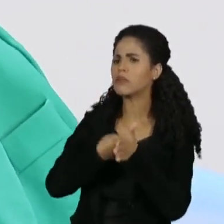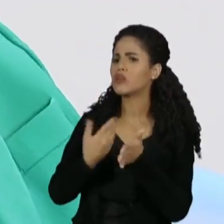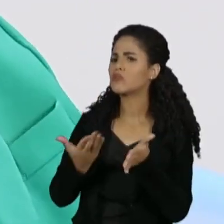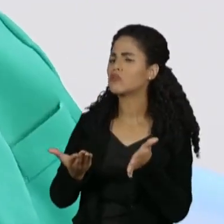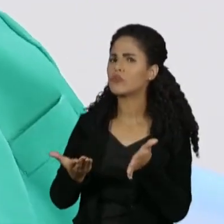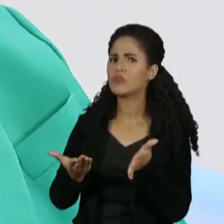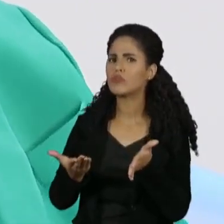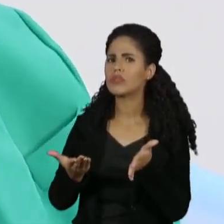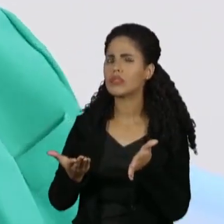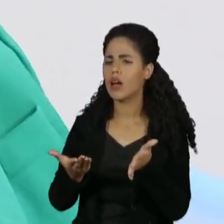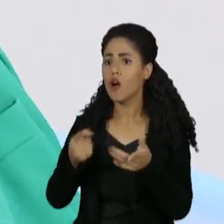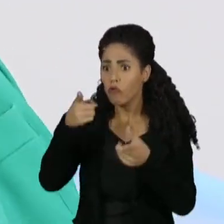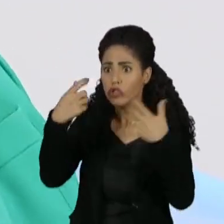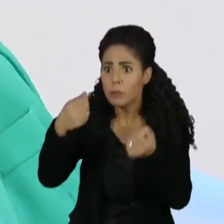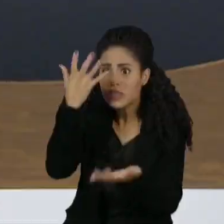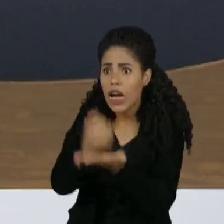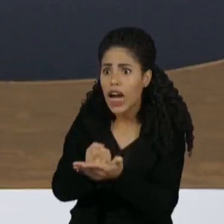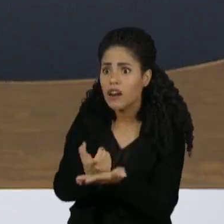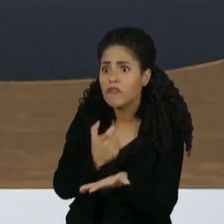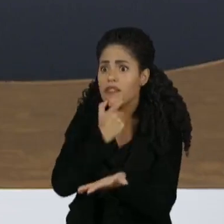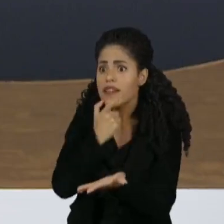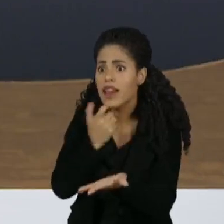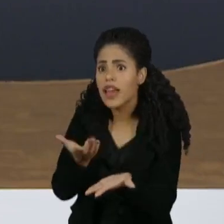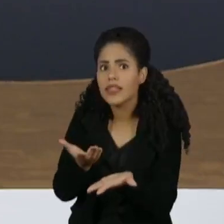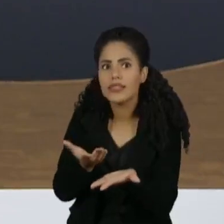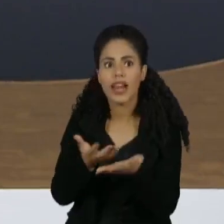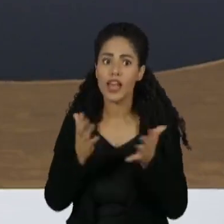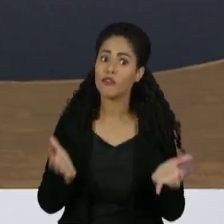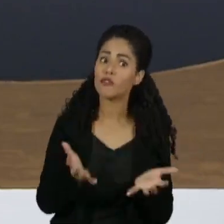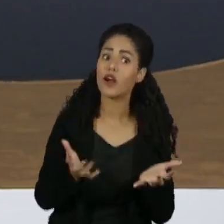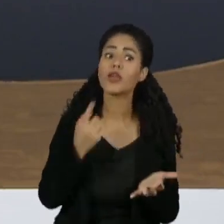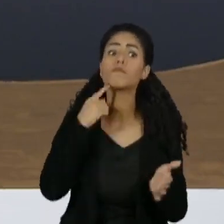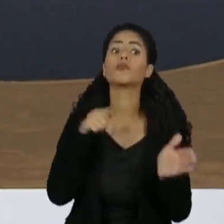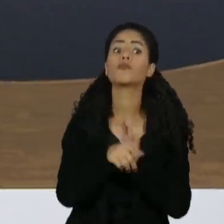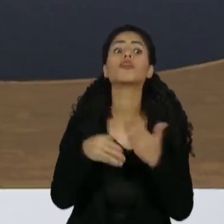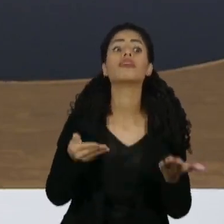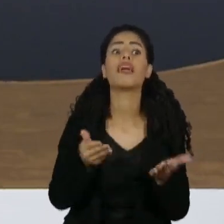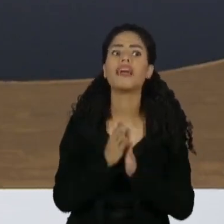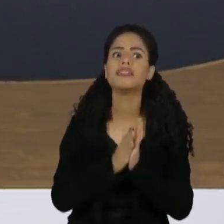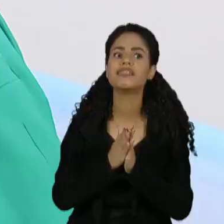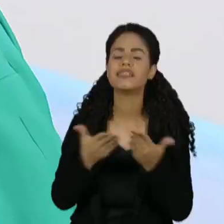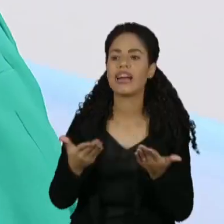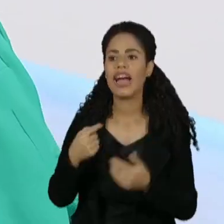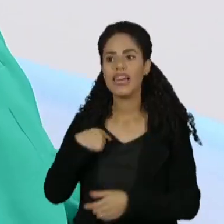você tem que gravar. Estou instigando, estou aqui lançando essa ideia. Não é uma coisa que eu penso no momento.